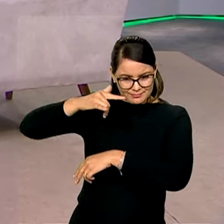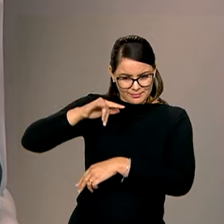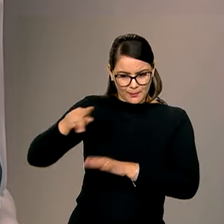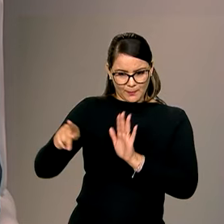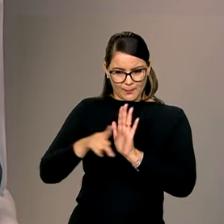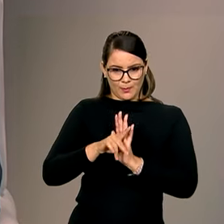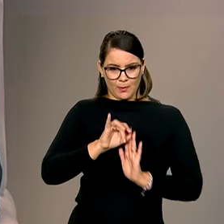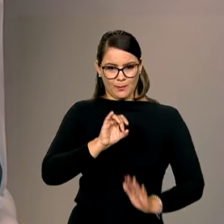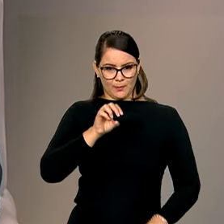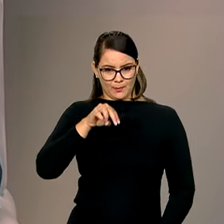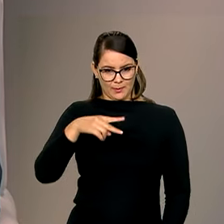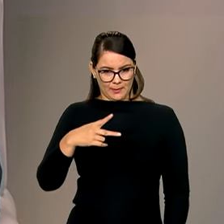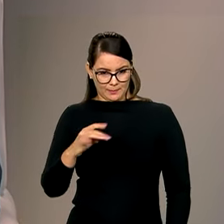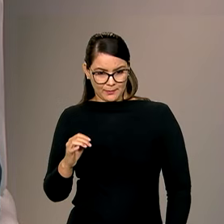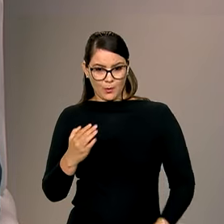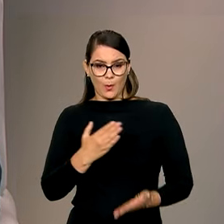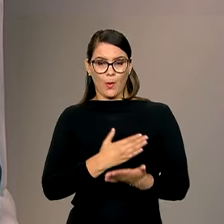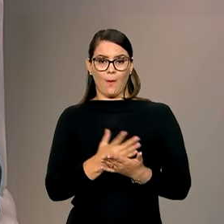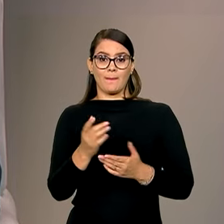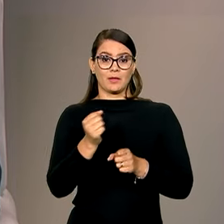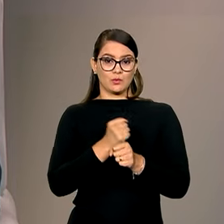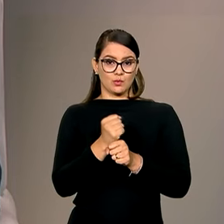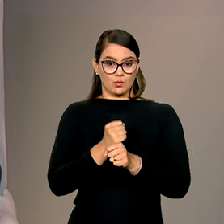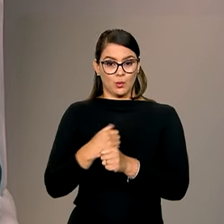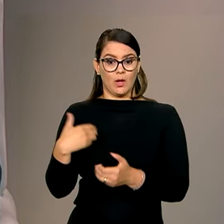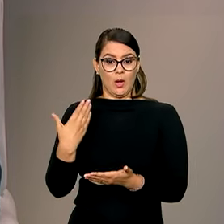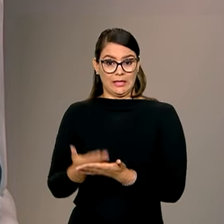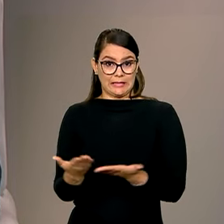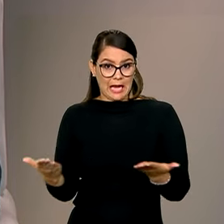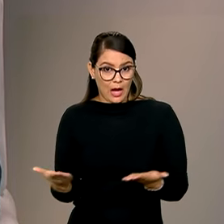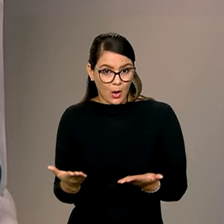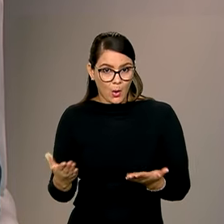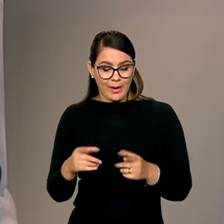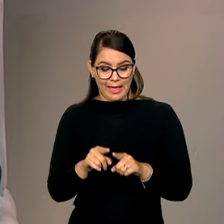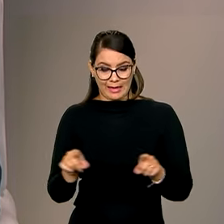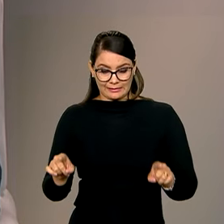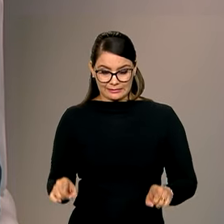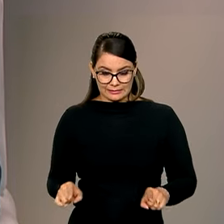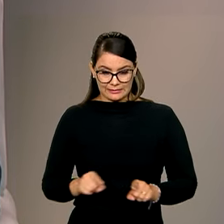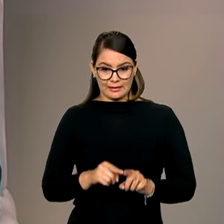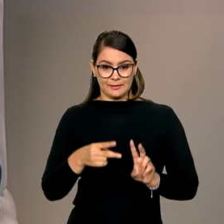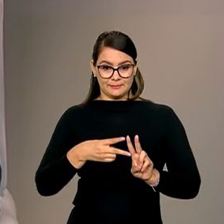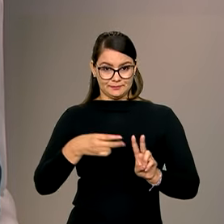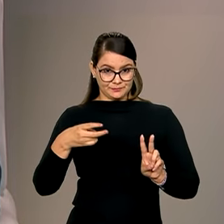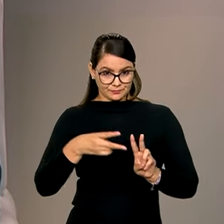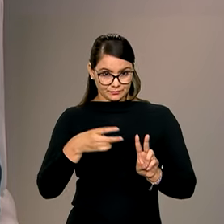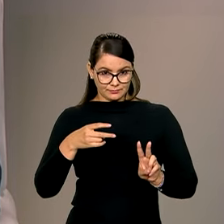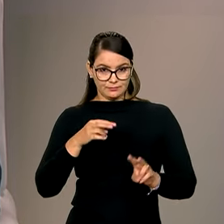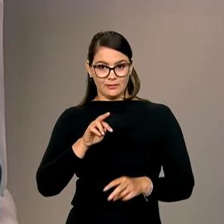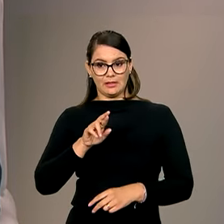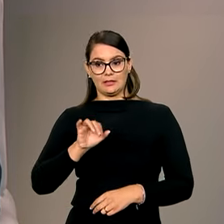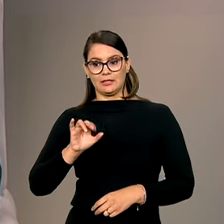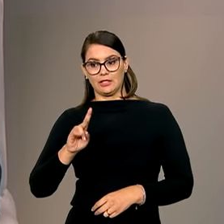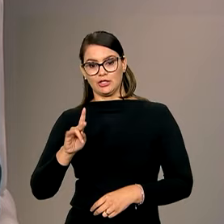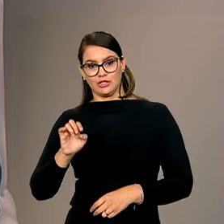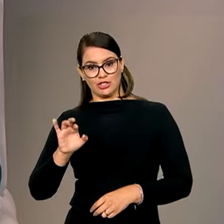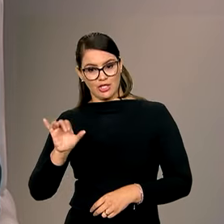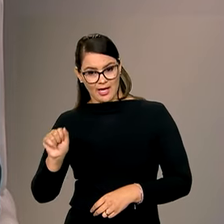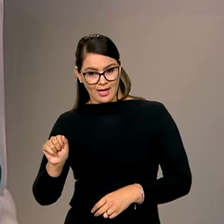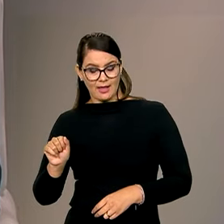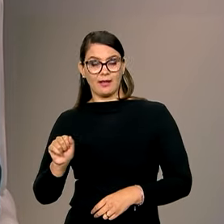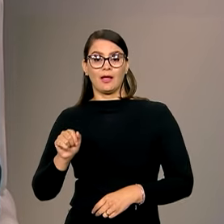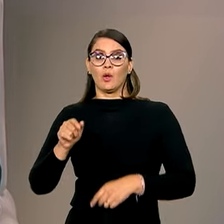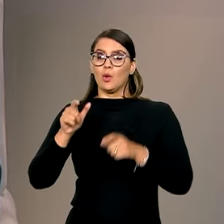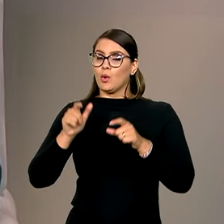Desde o começo do ano até aqui, só para você ter uma ideia, a terra indígena Trincheira Bacajá e a Piterewa são as